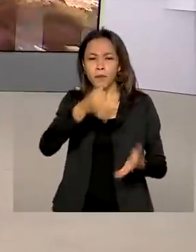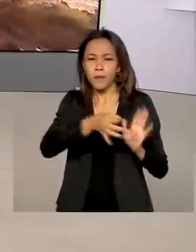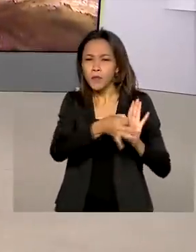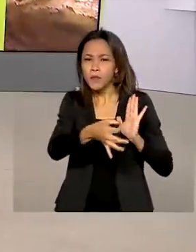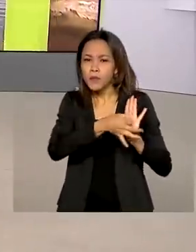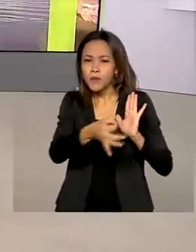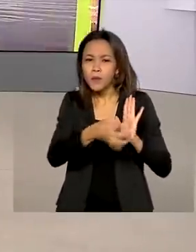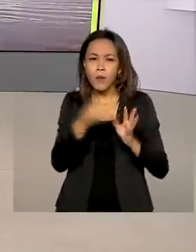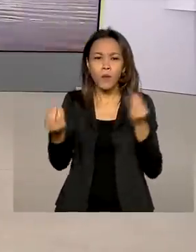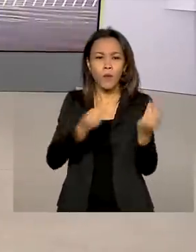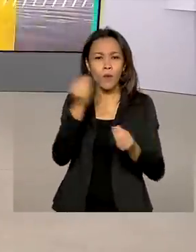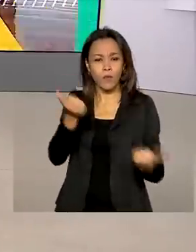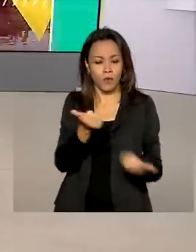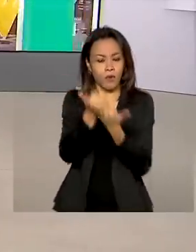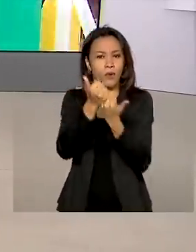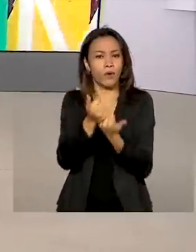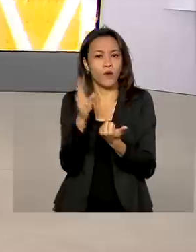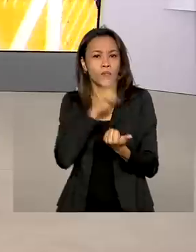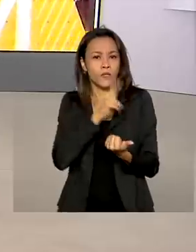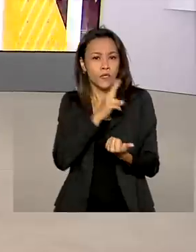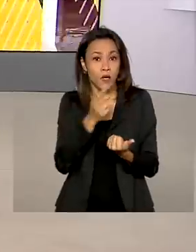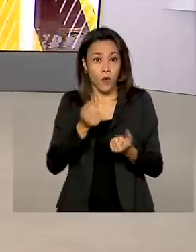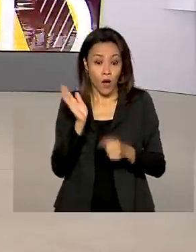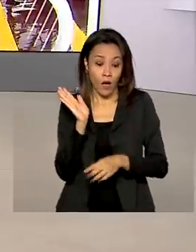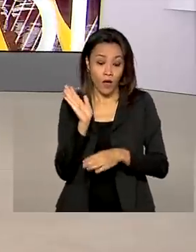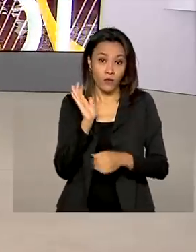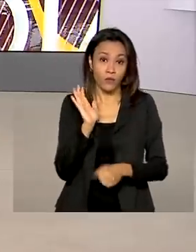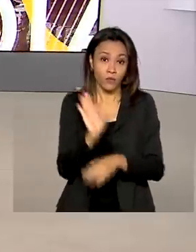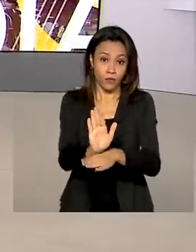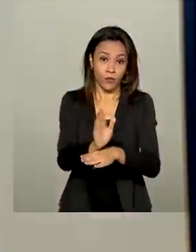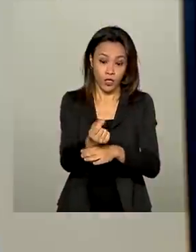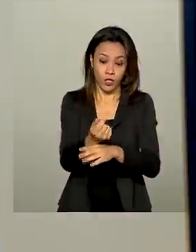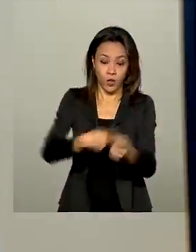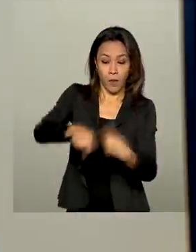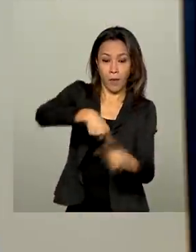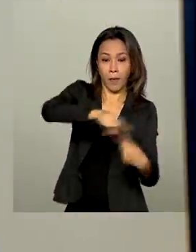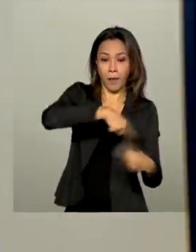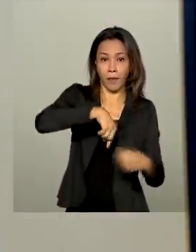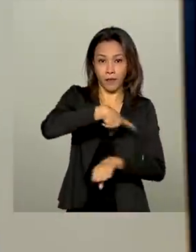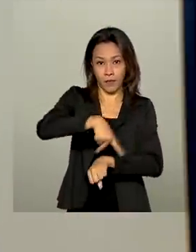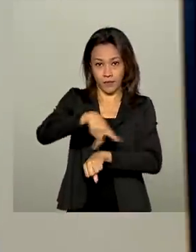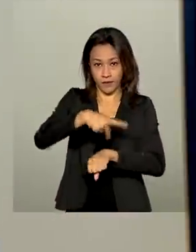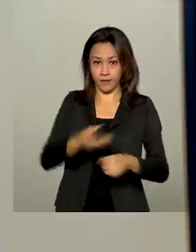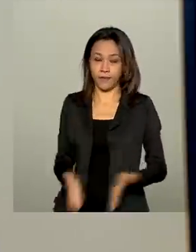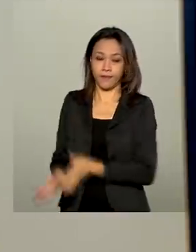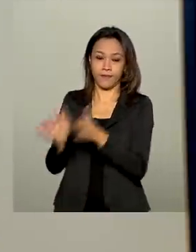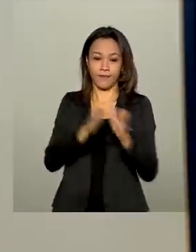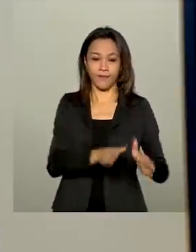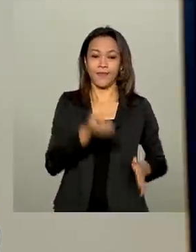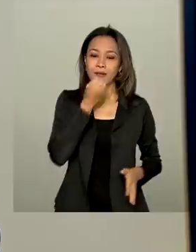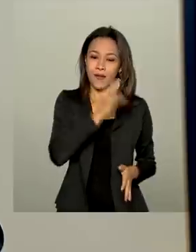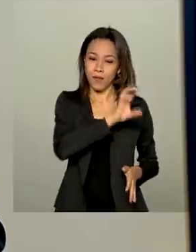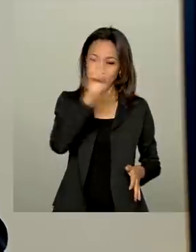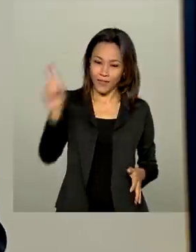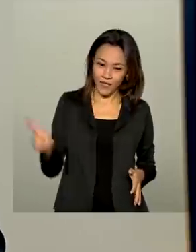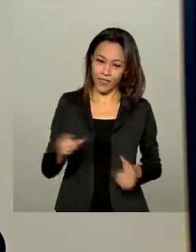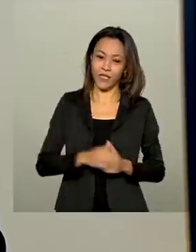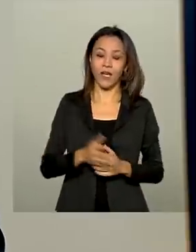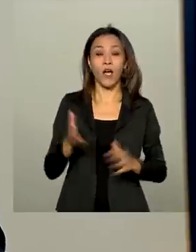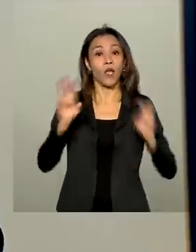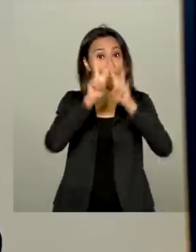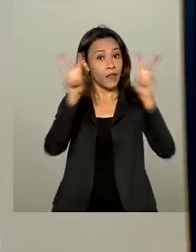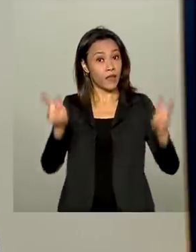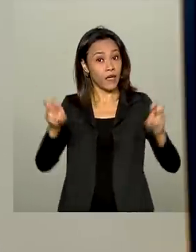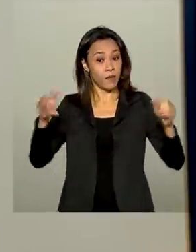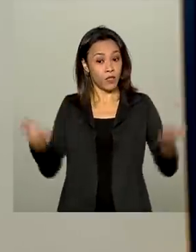como o auxílio emergencial movimenta a economia de todo o país. Bom dia, Renata. O nosso tema de